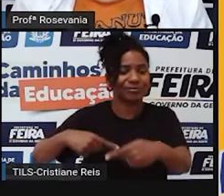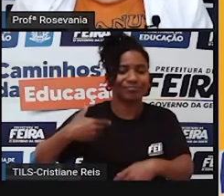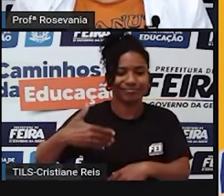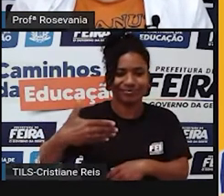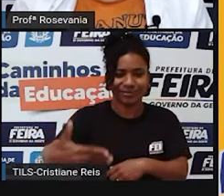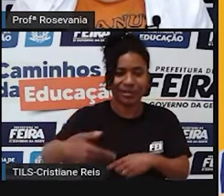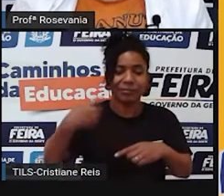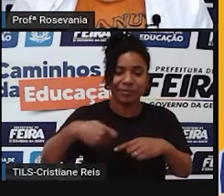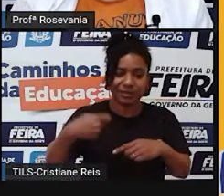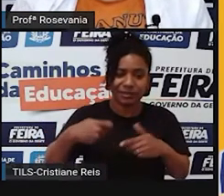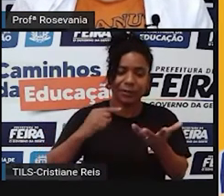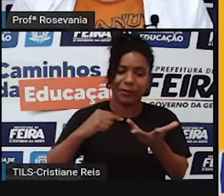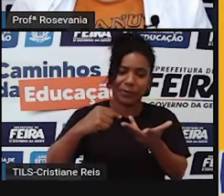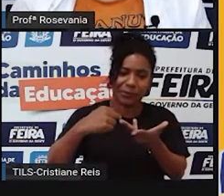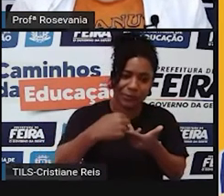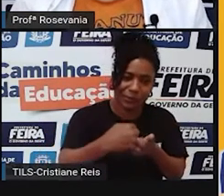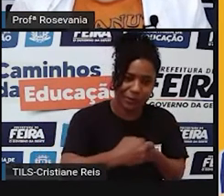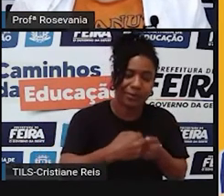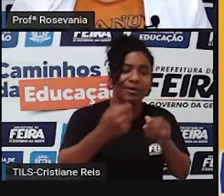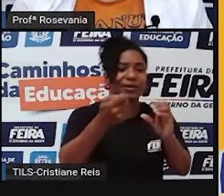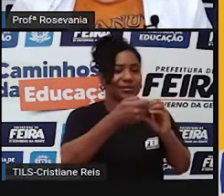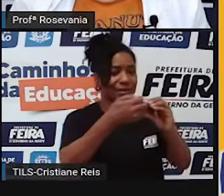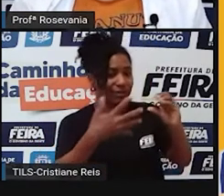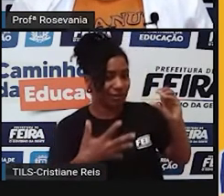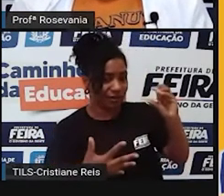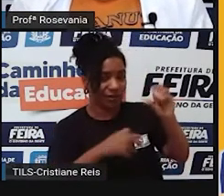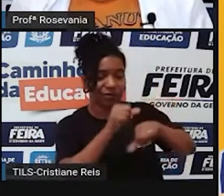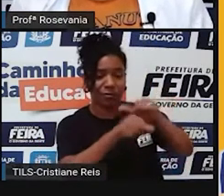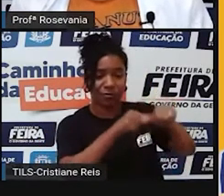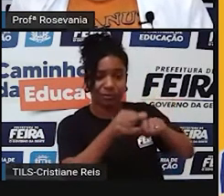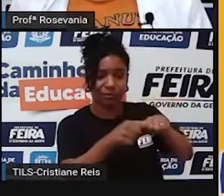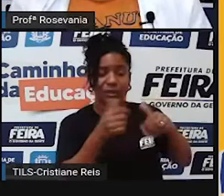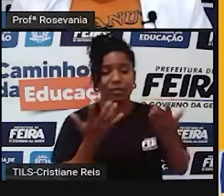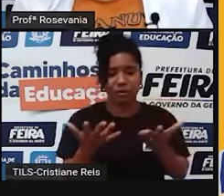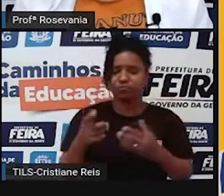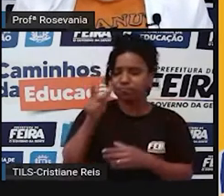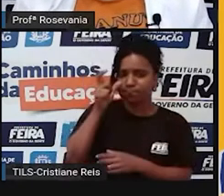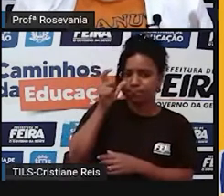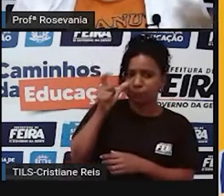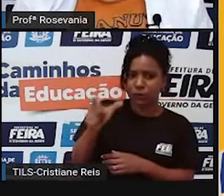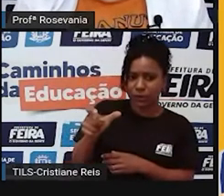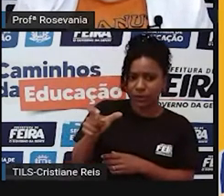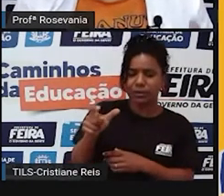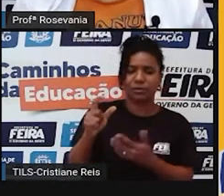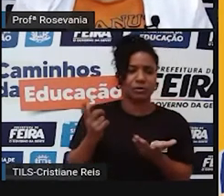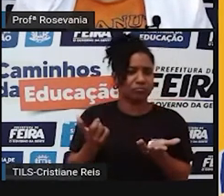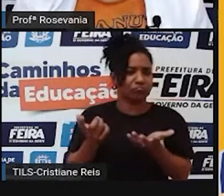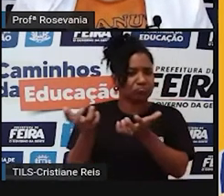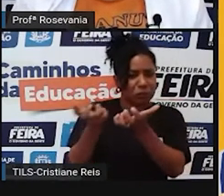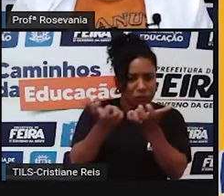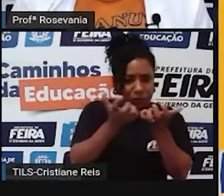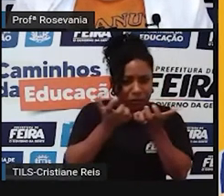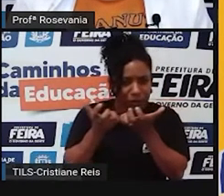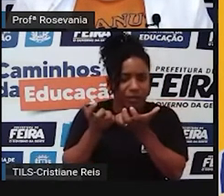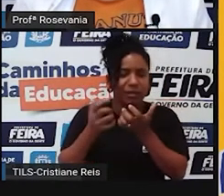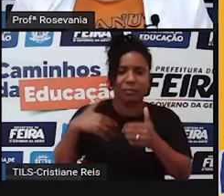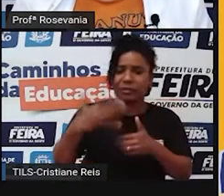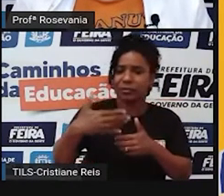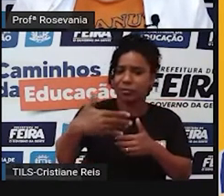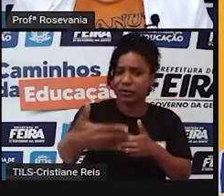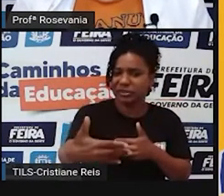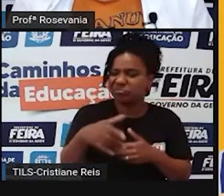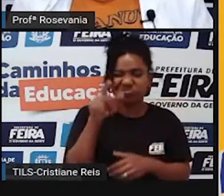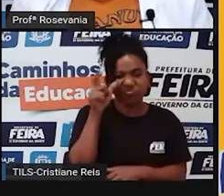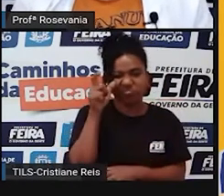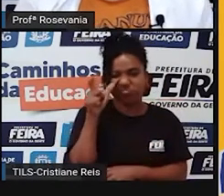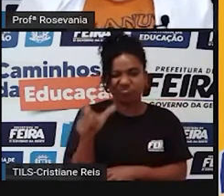característica do povo, né? O que interessava para um povo em outro tempo pode ser que não tenha, né, nenhum